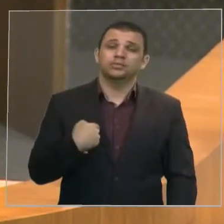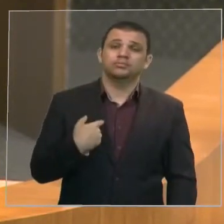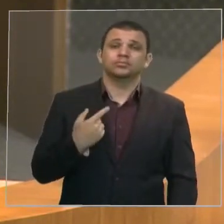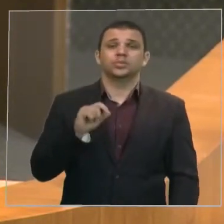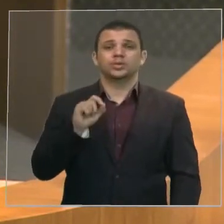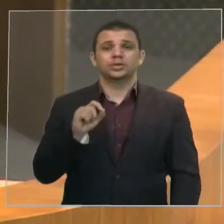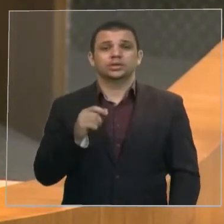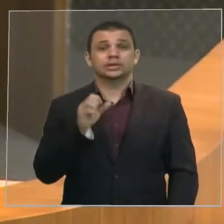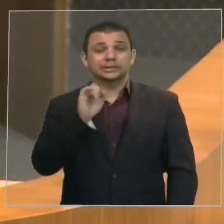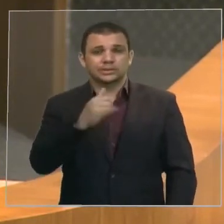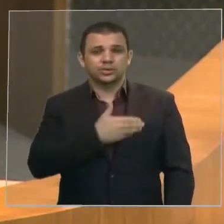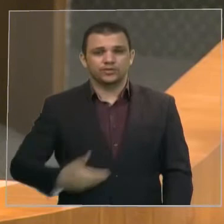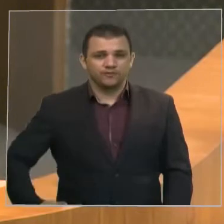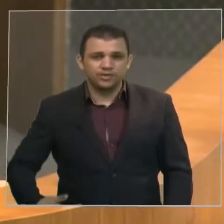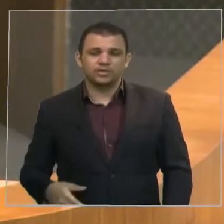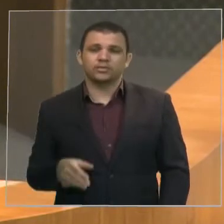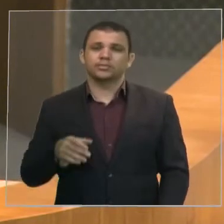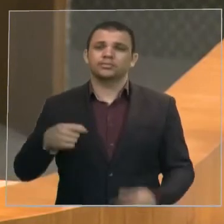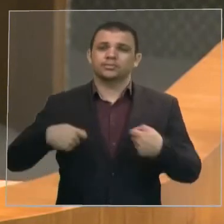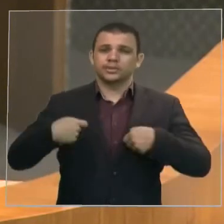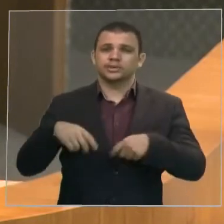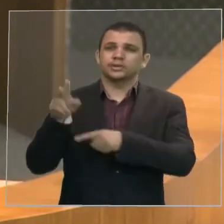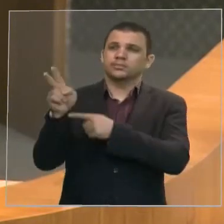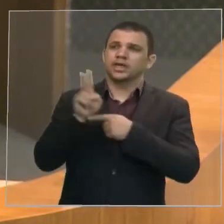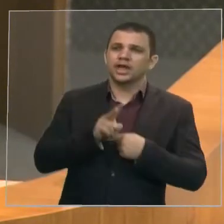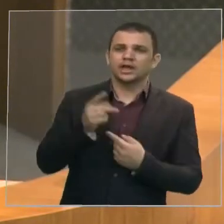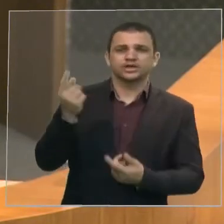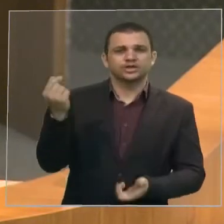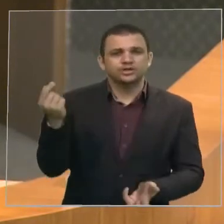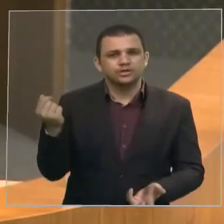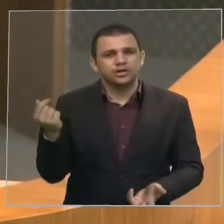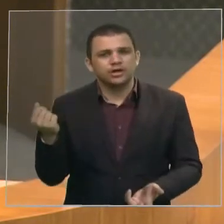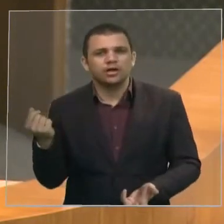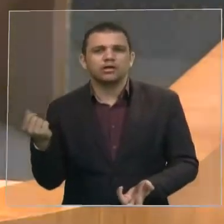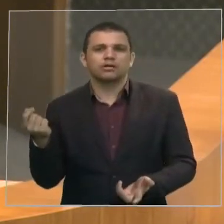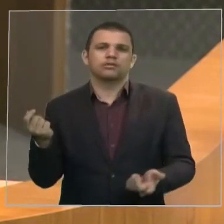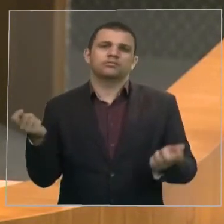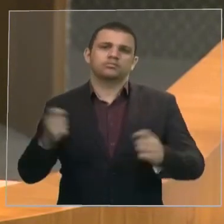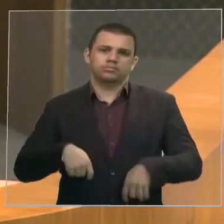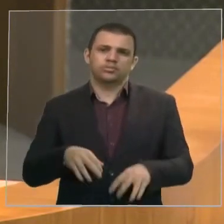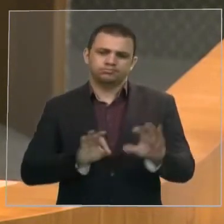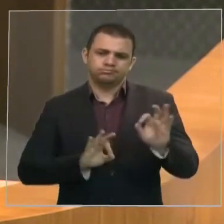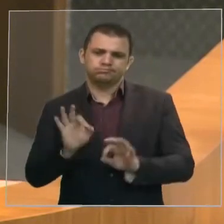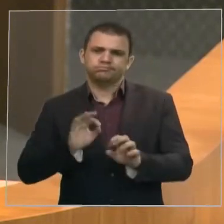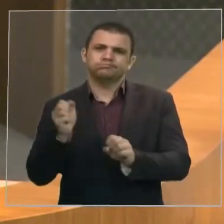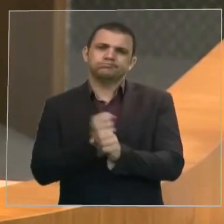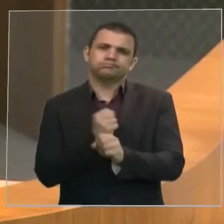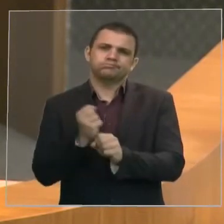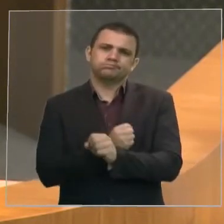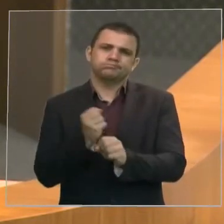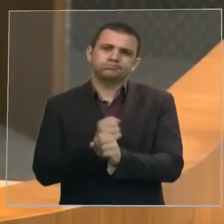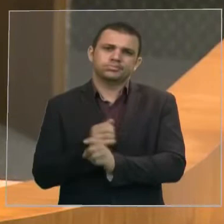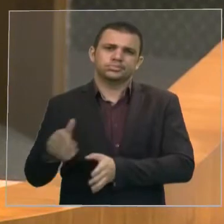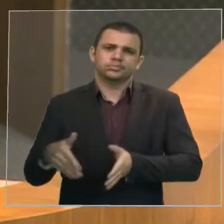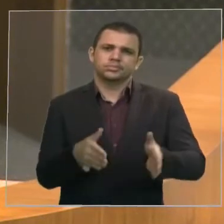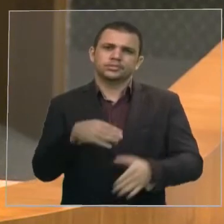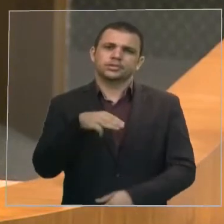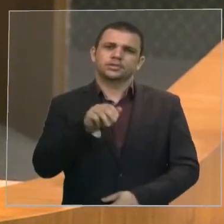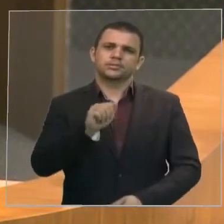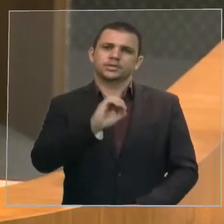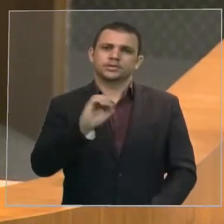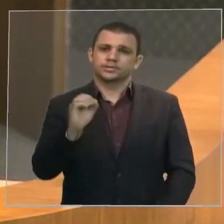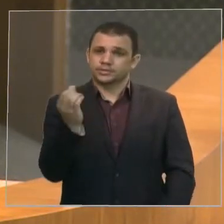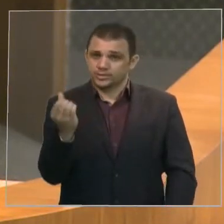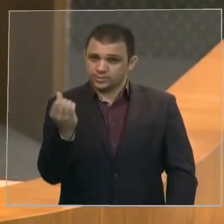seja, de tomada de empréstimos, para formalizar as obras necessárias para a pavimentação da 006, essa